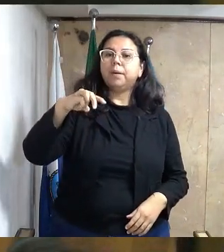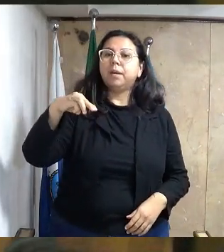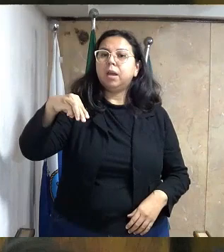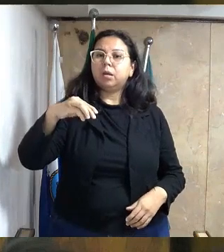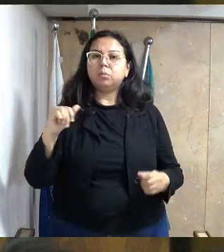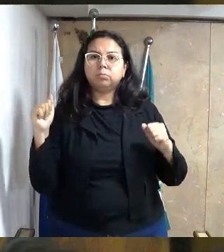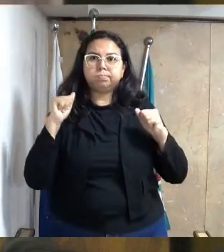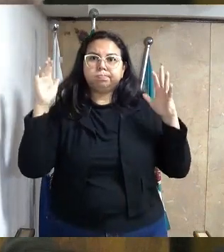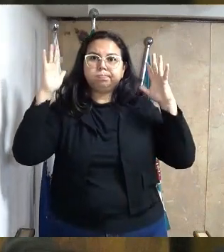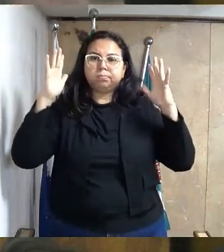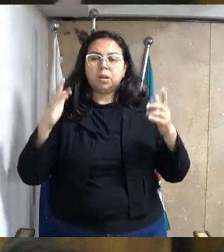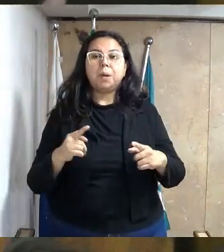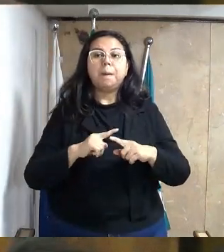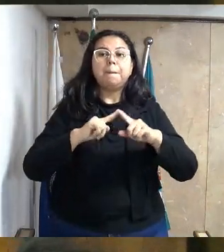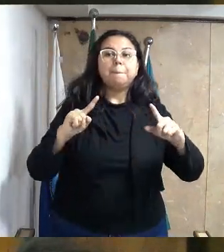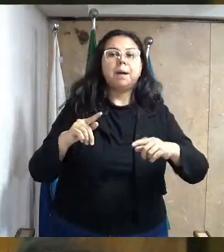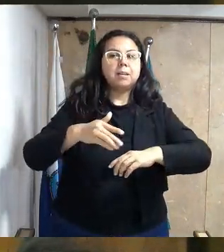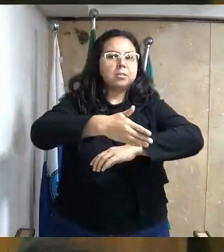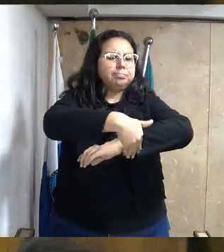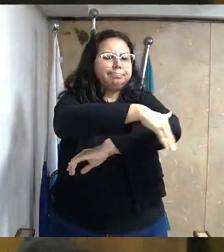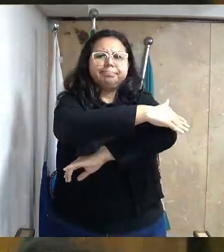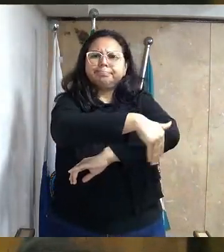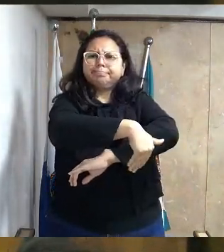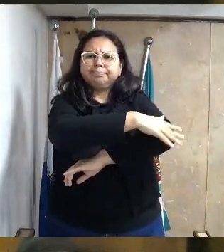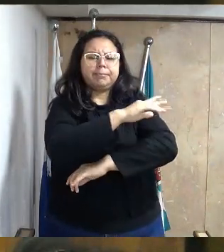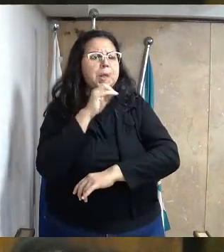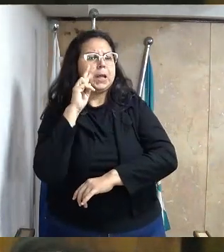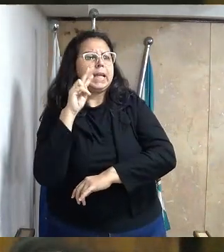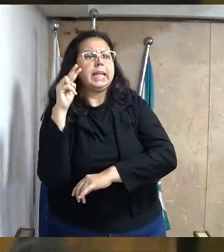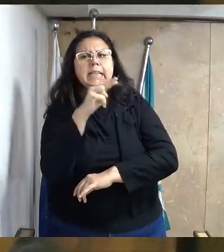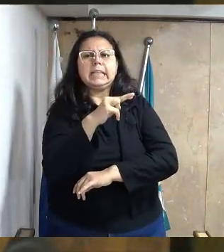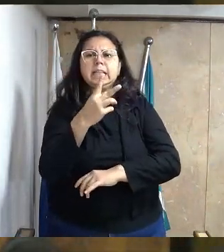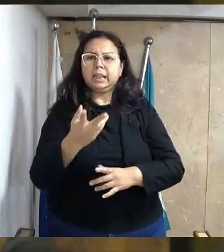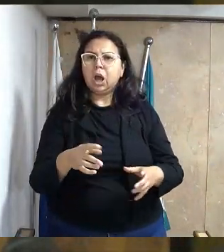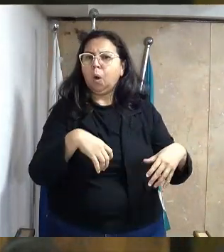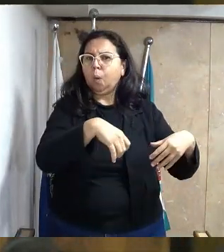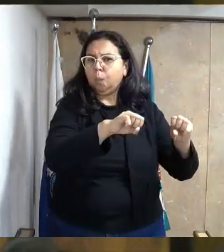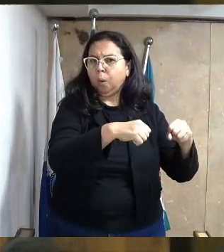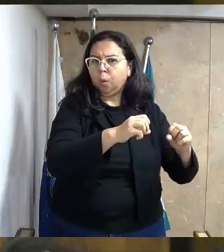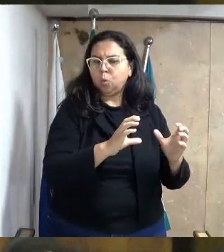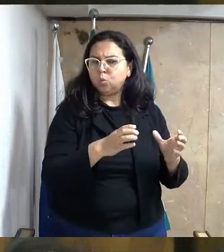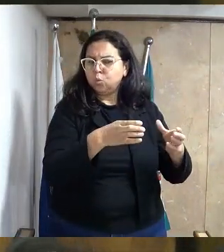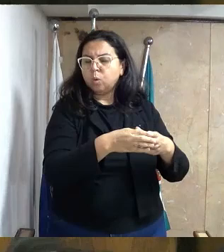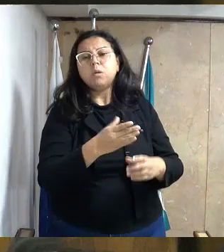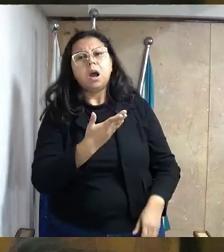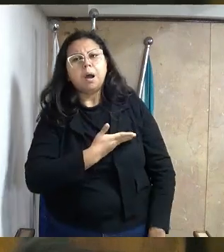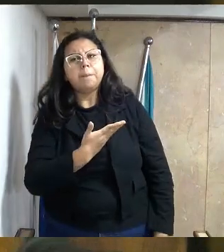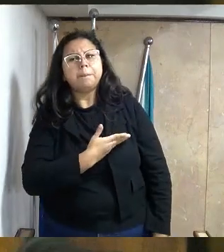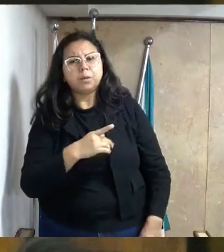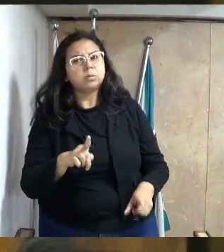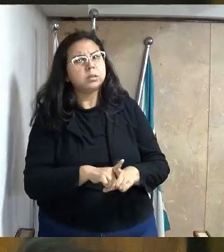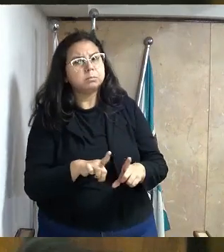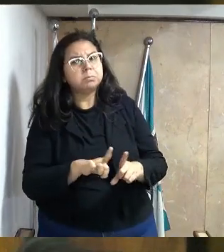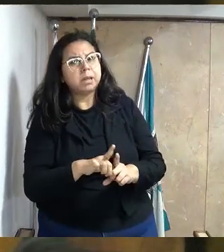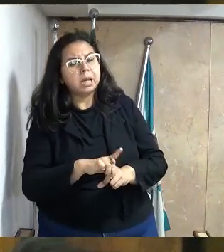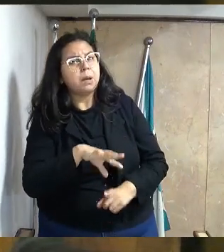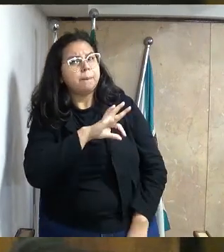para aqueles faladores de esquina, aqueles faladores de padaria, inclusive até companheiros mesmo, policiais,